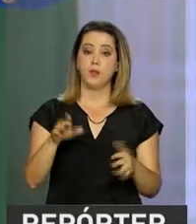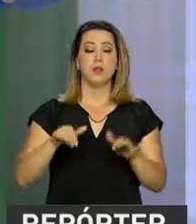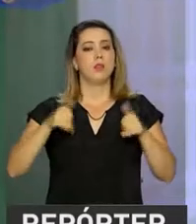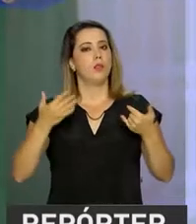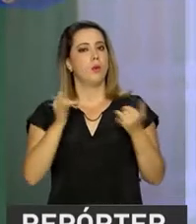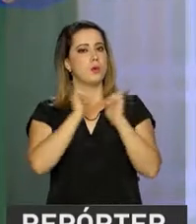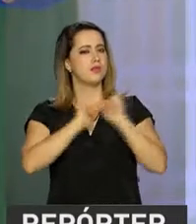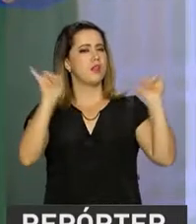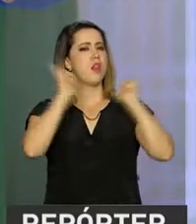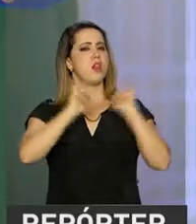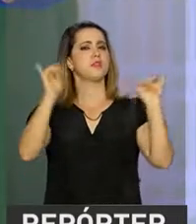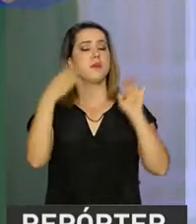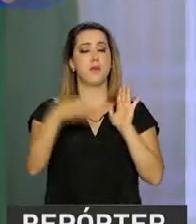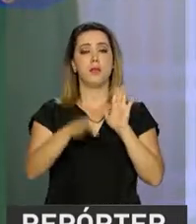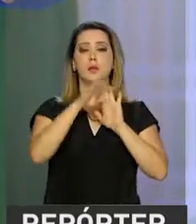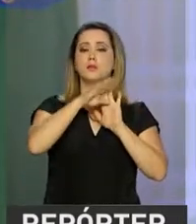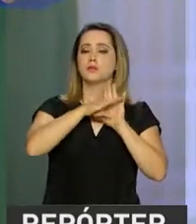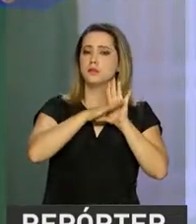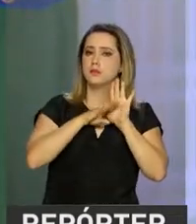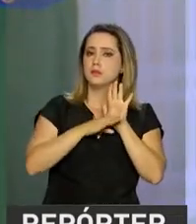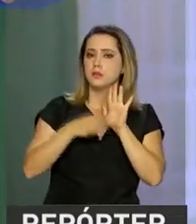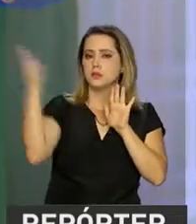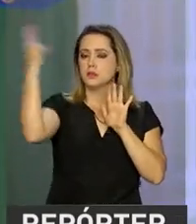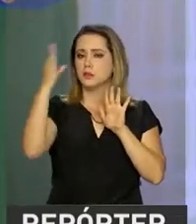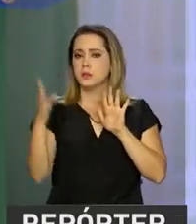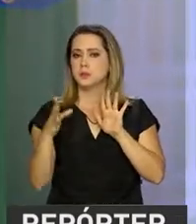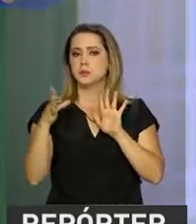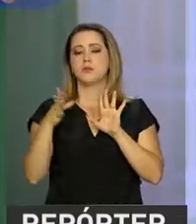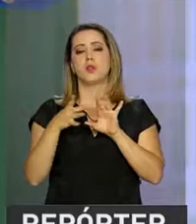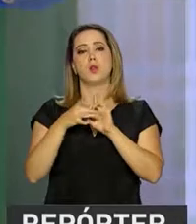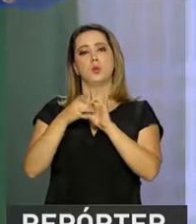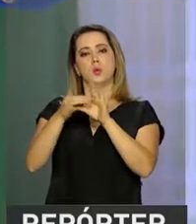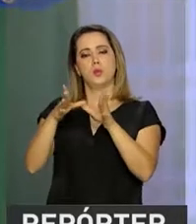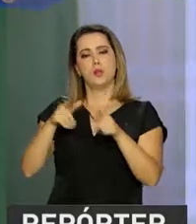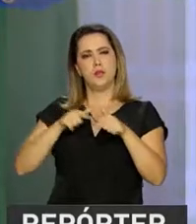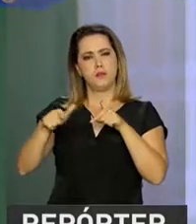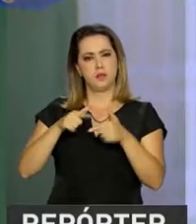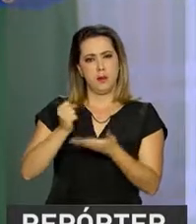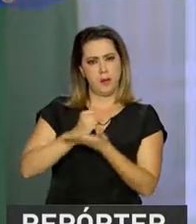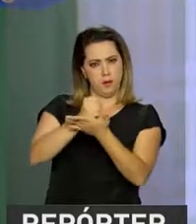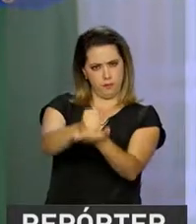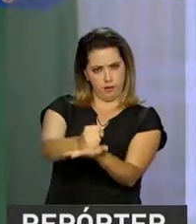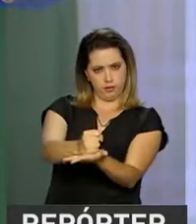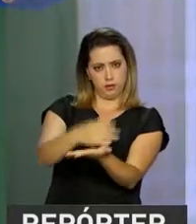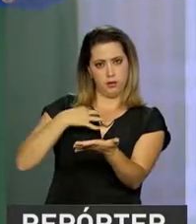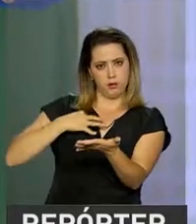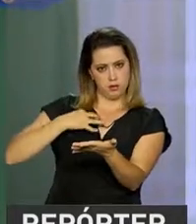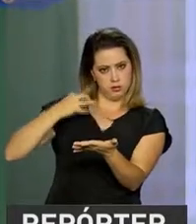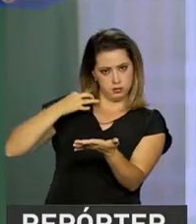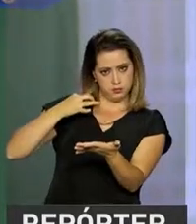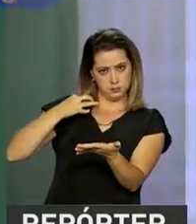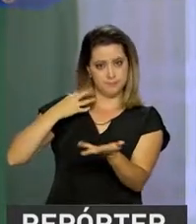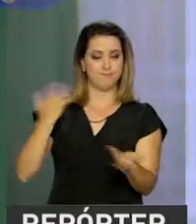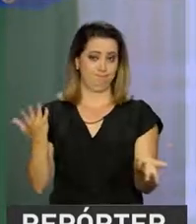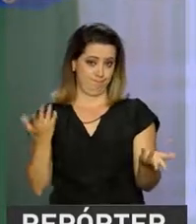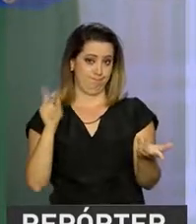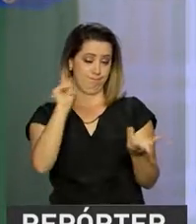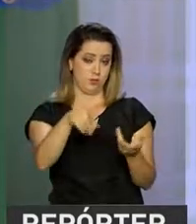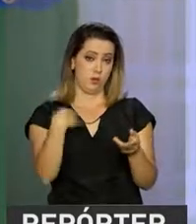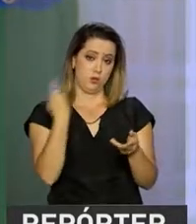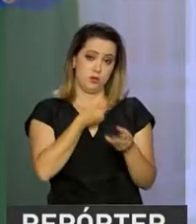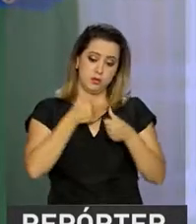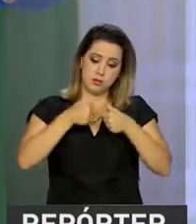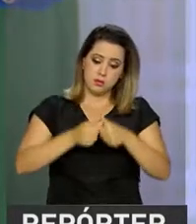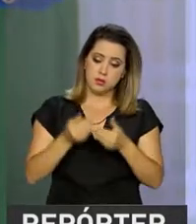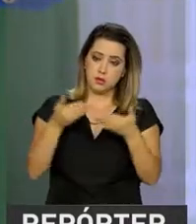deste Plano Nacional do Voluntariado, nós estamos colocando, Padilha, a